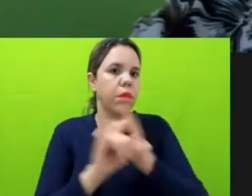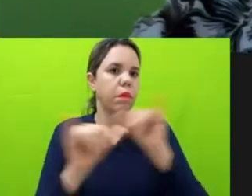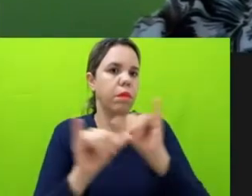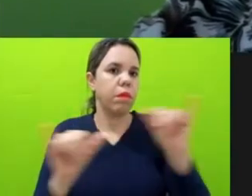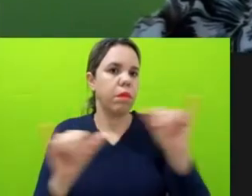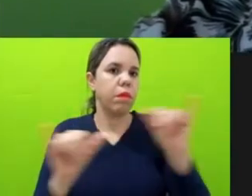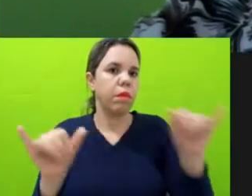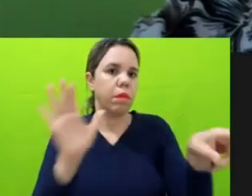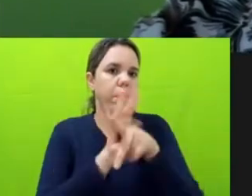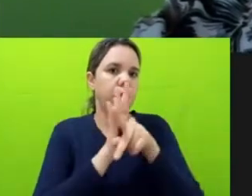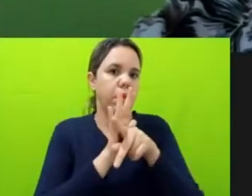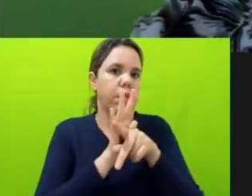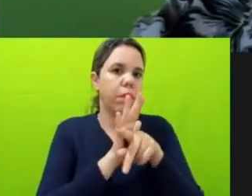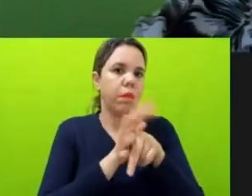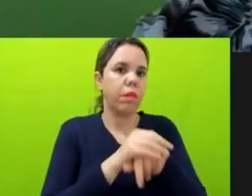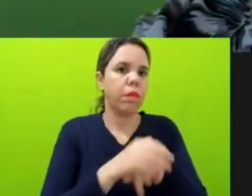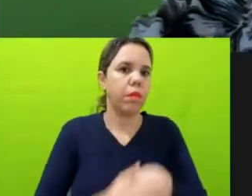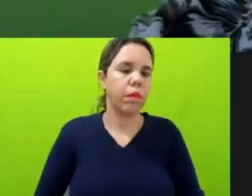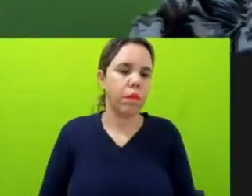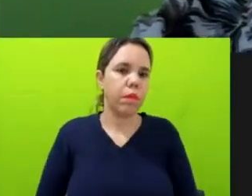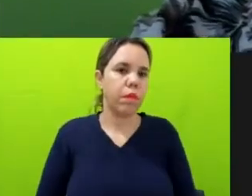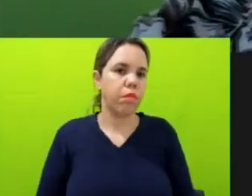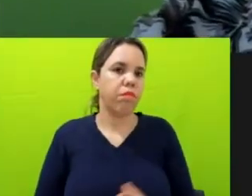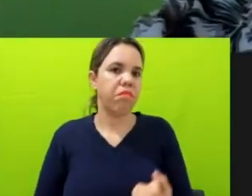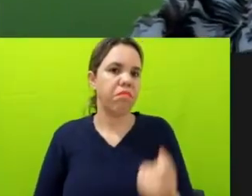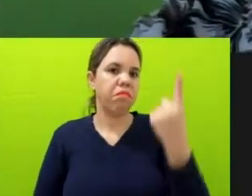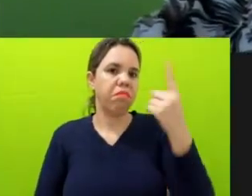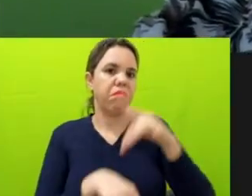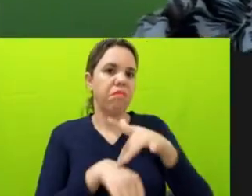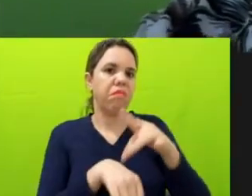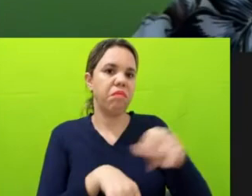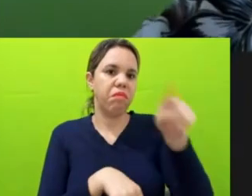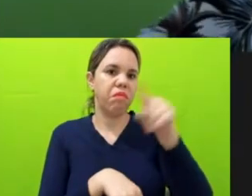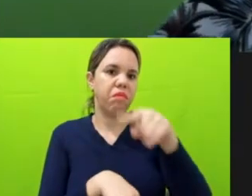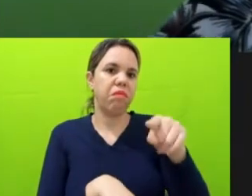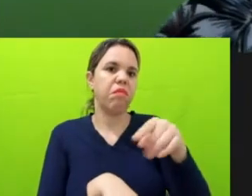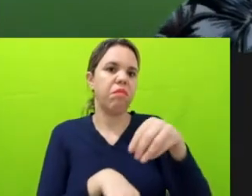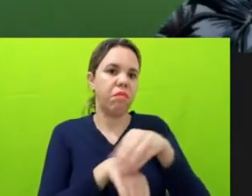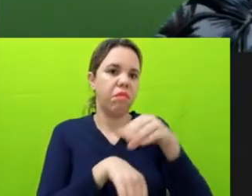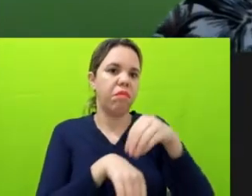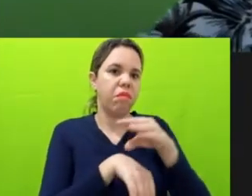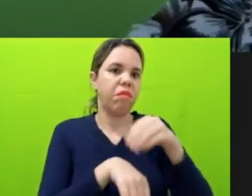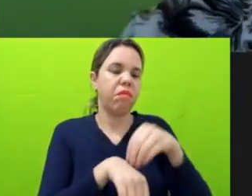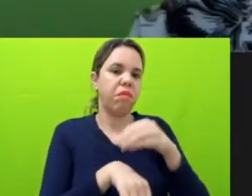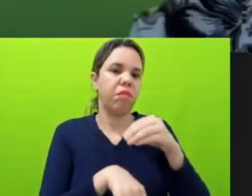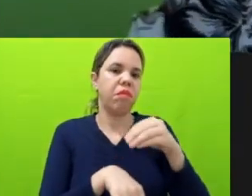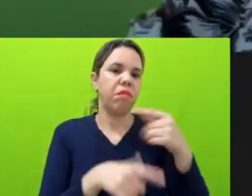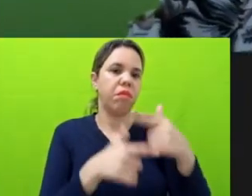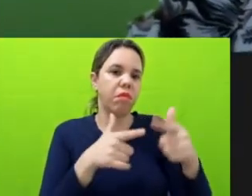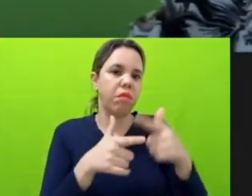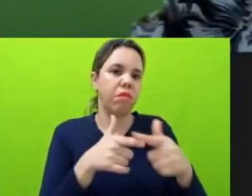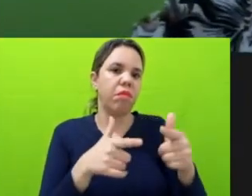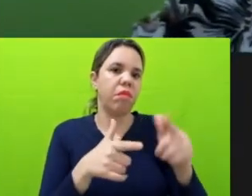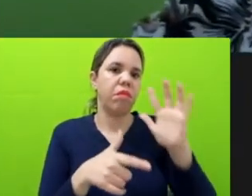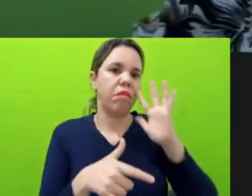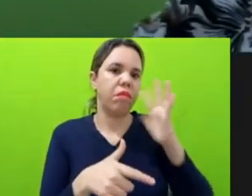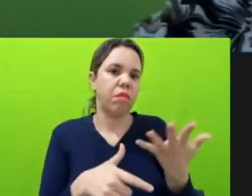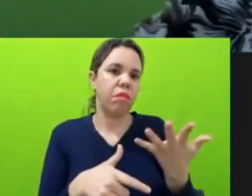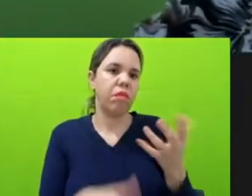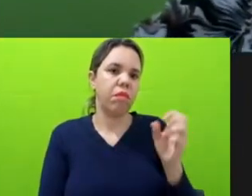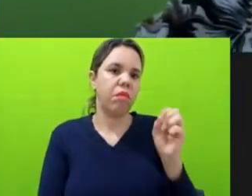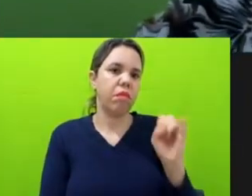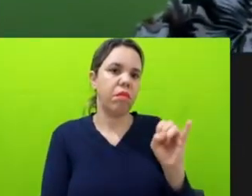Isso é surreal, né? E acho que você também foi trazendo como alguns problemas seriam muito bem resolvidos se houvesse, de fato, uma